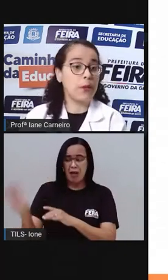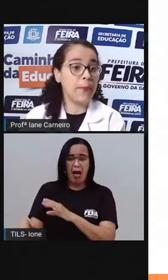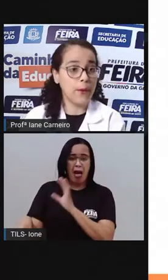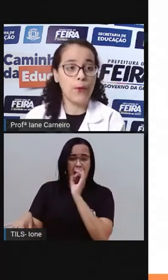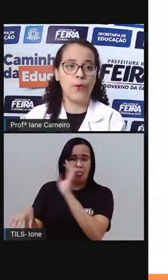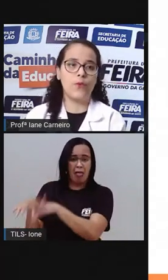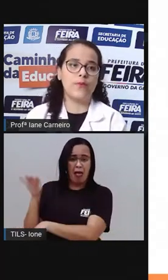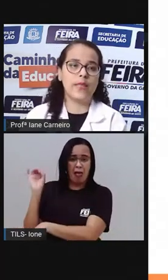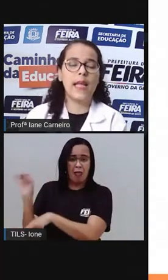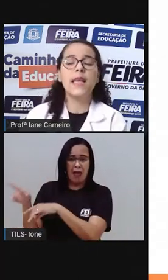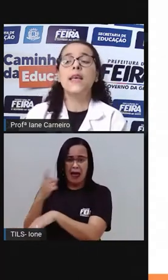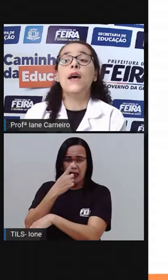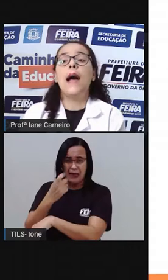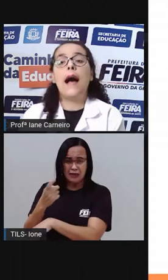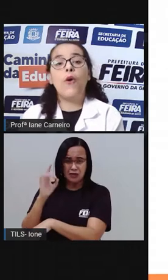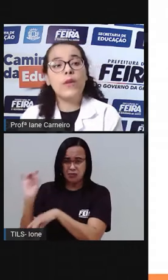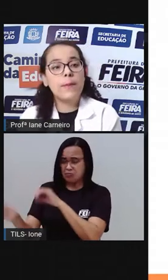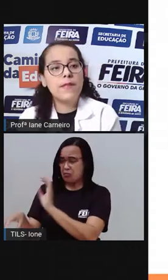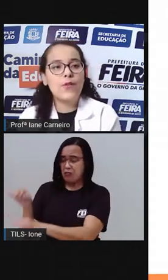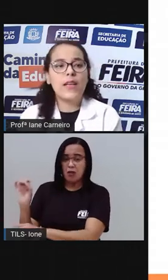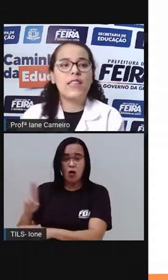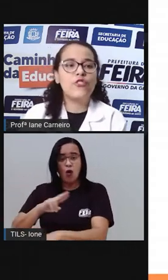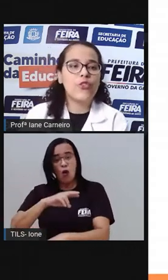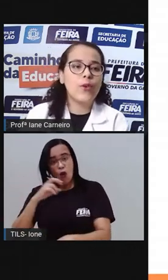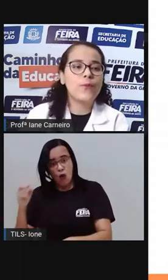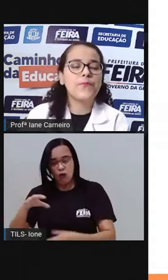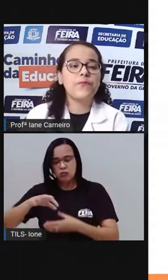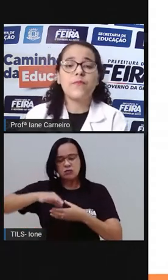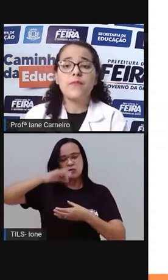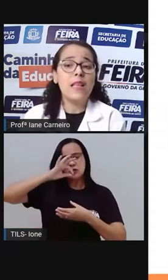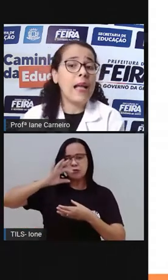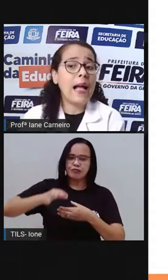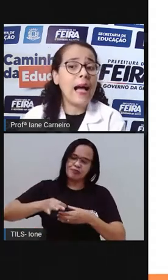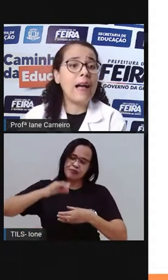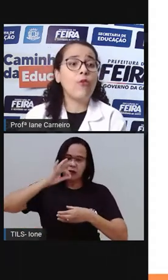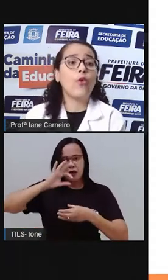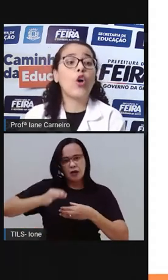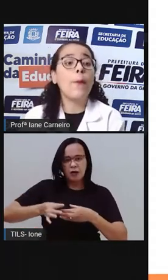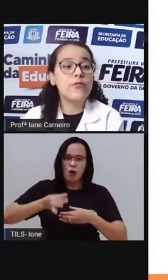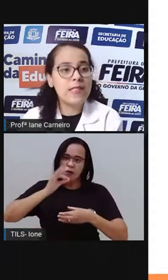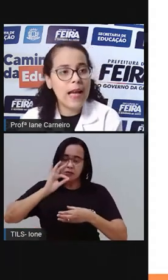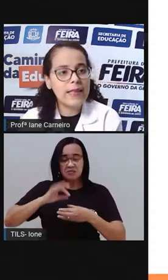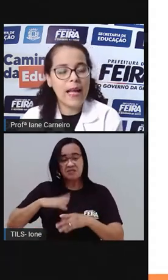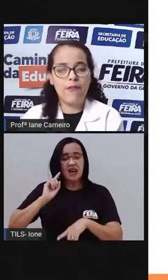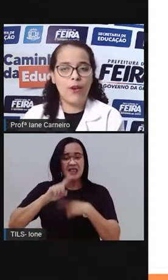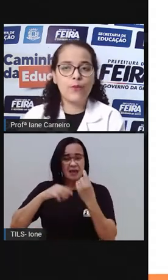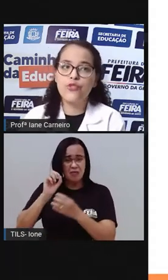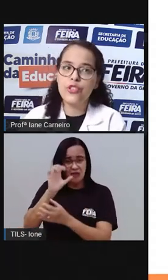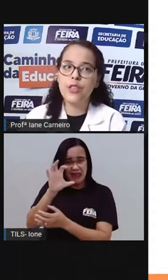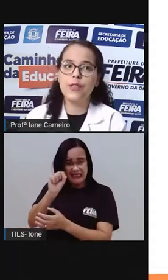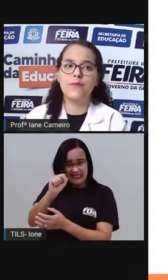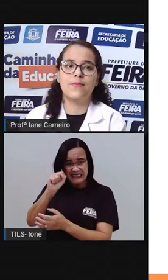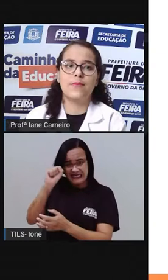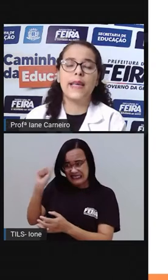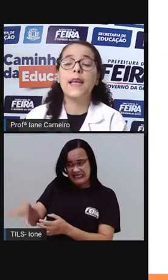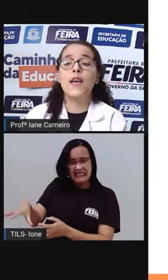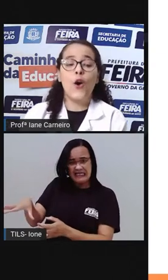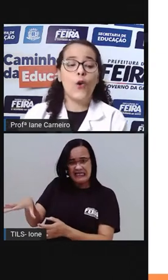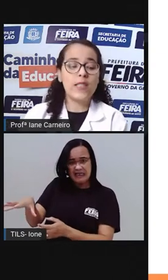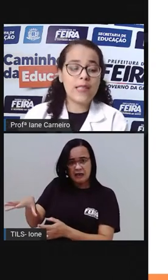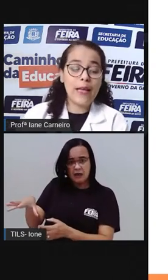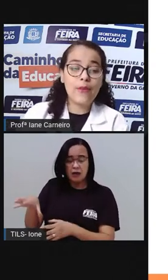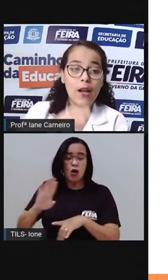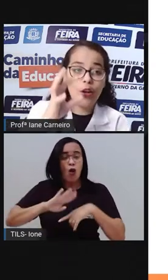no chão e não pegou, né? A outra pessoa que deixou agarrar o copo descartável lá no chão, né?